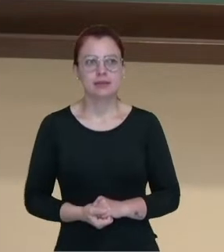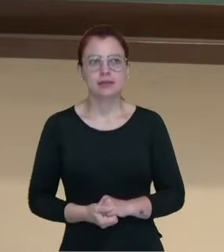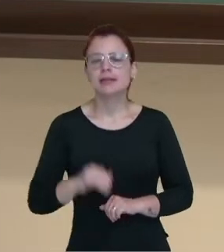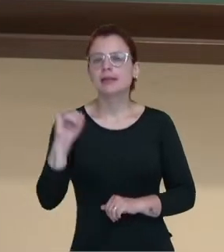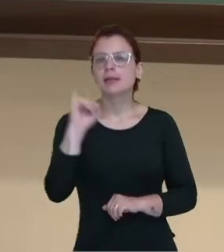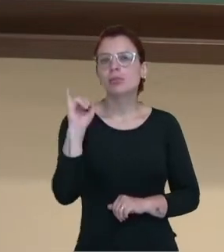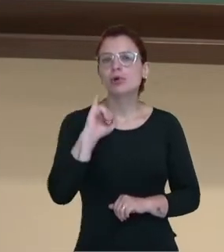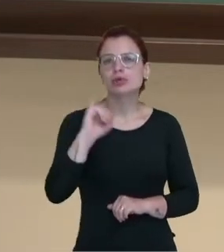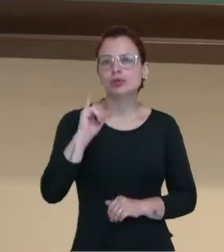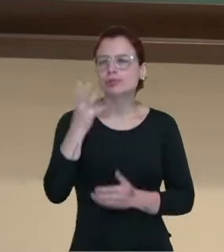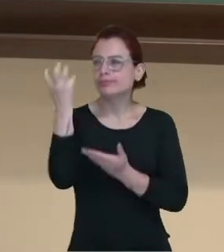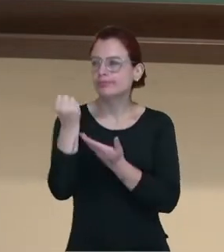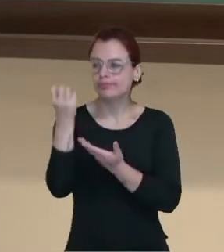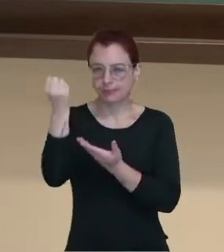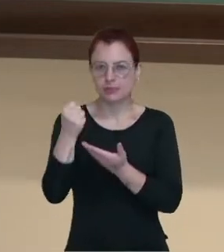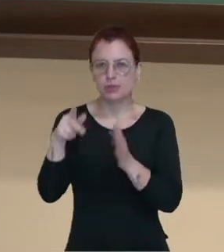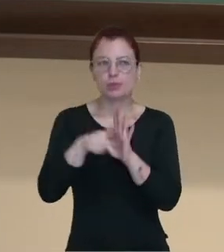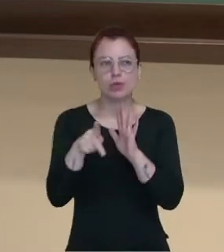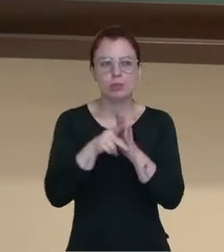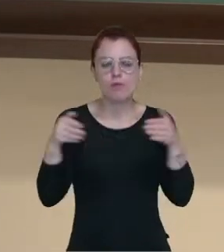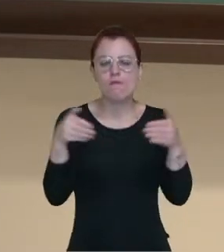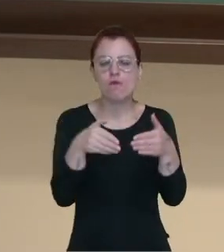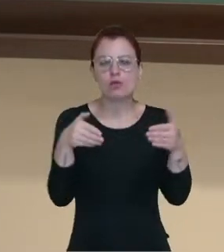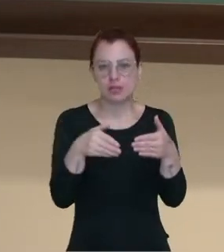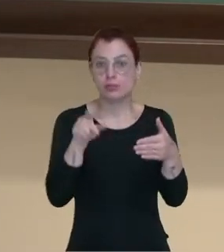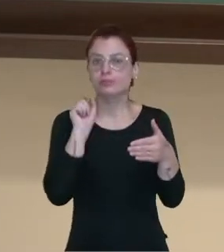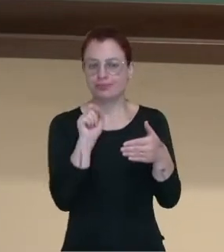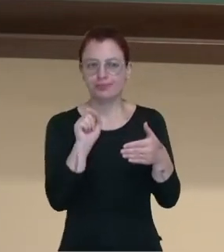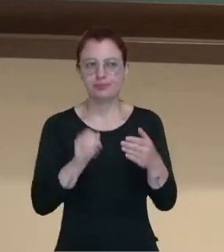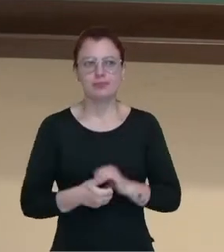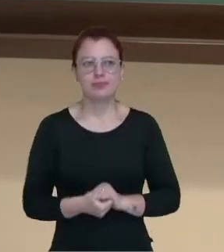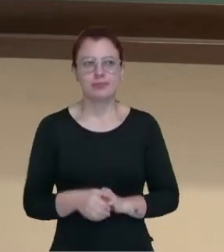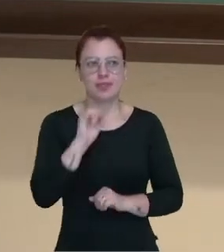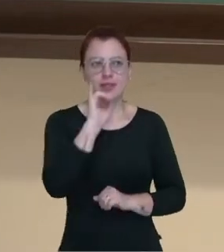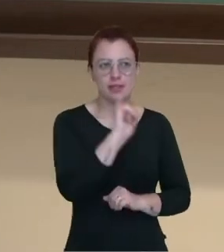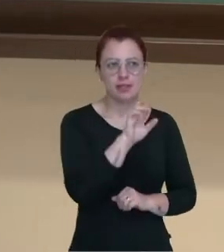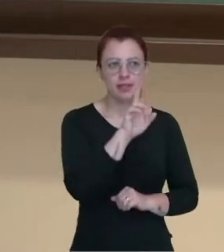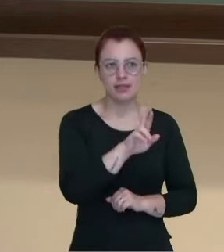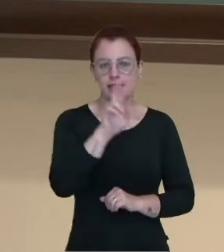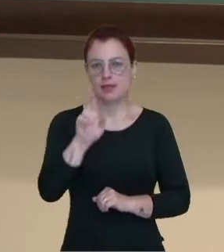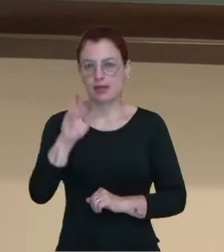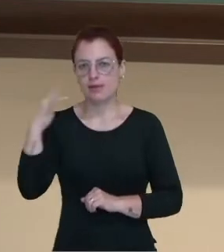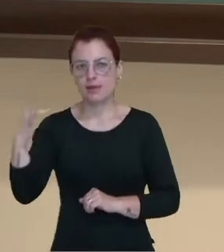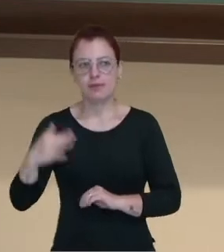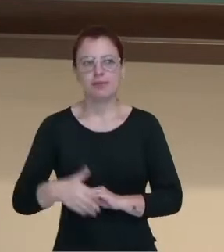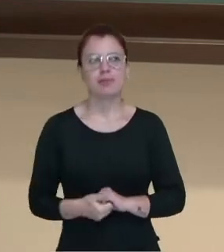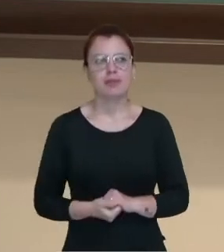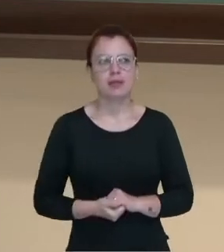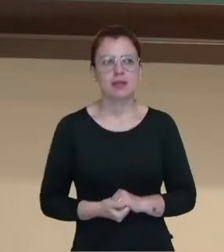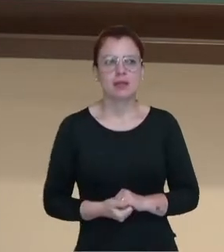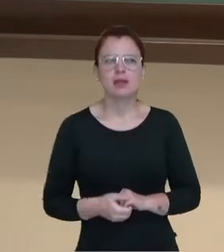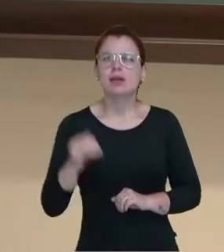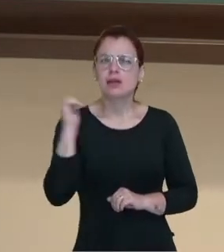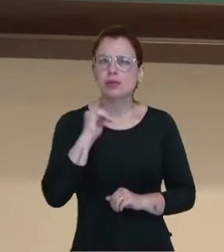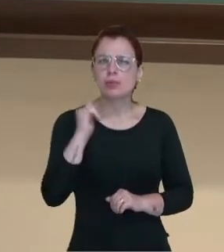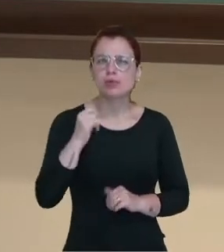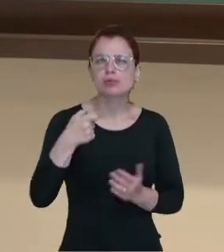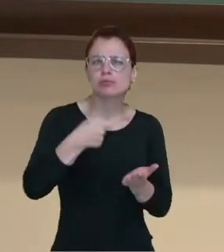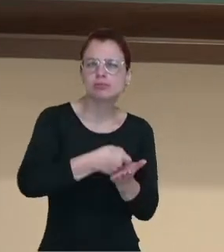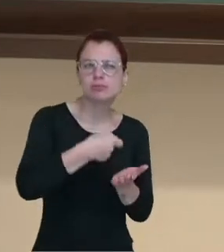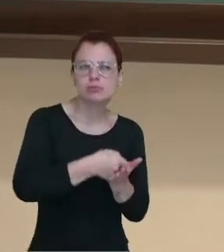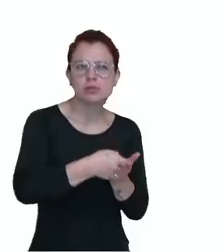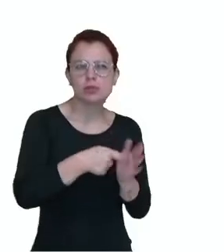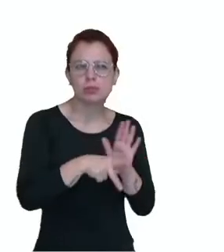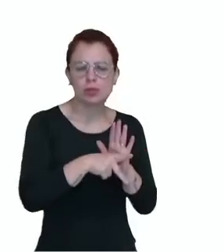Imposto de renda retido na fonte IRRF é o imposto cobrado no